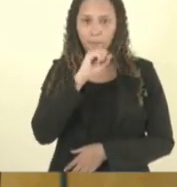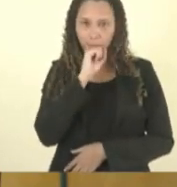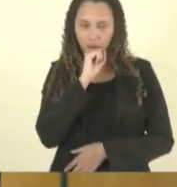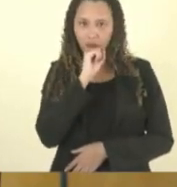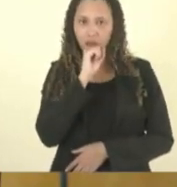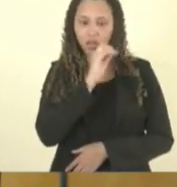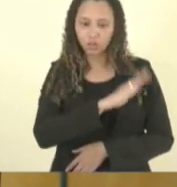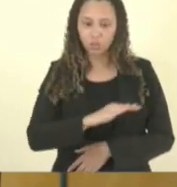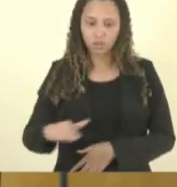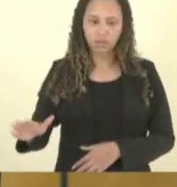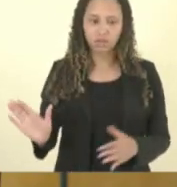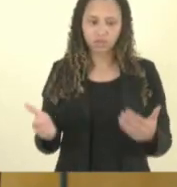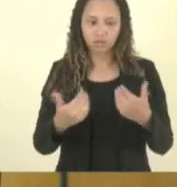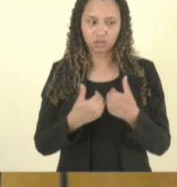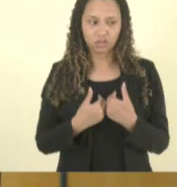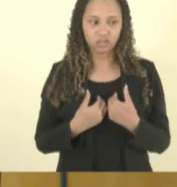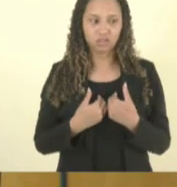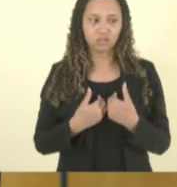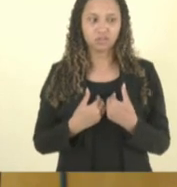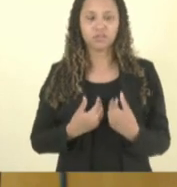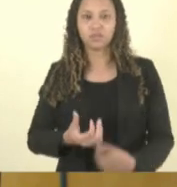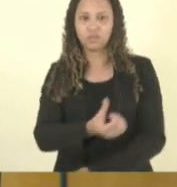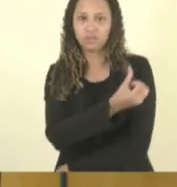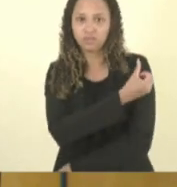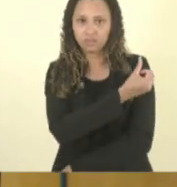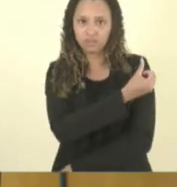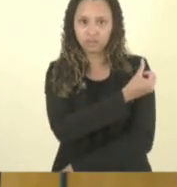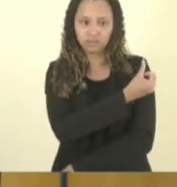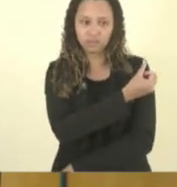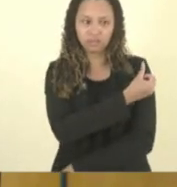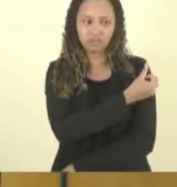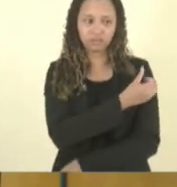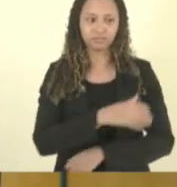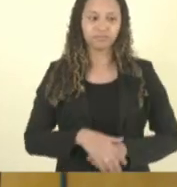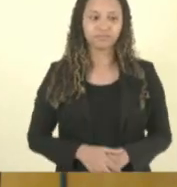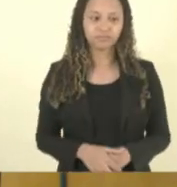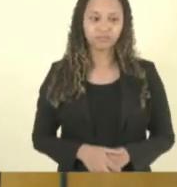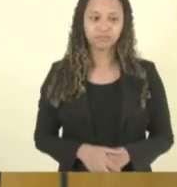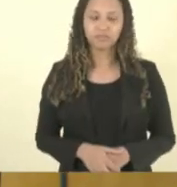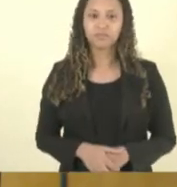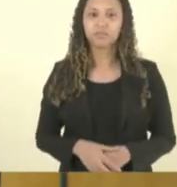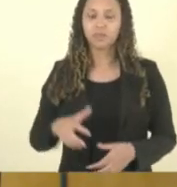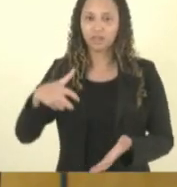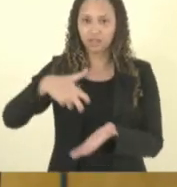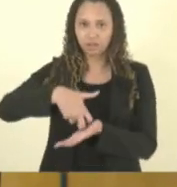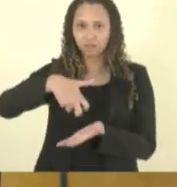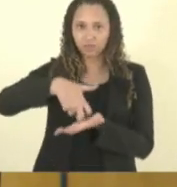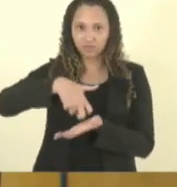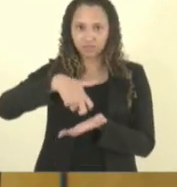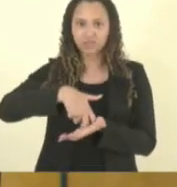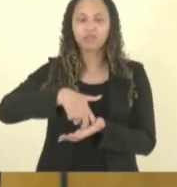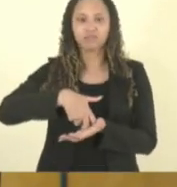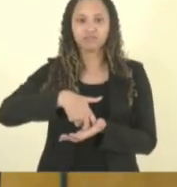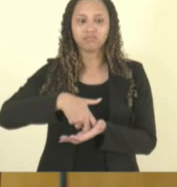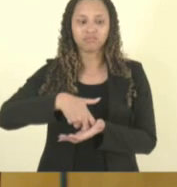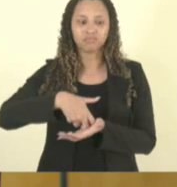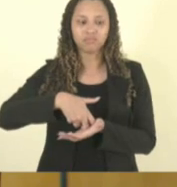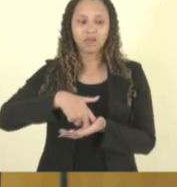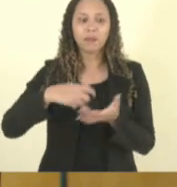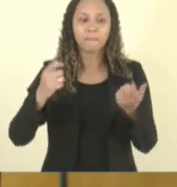que está no sexto período e pra ter punição Rogério precisa